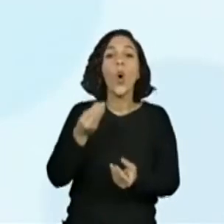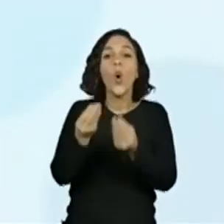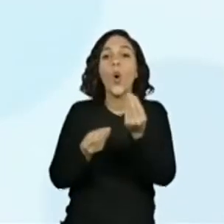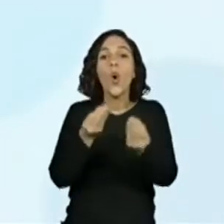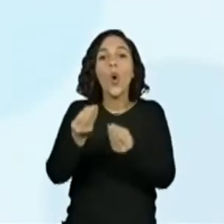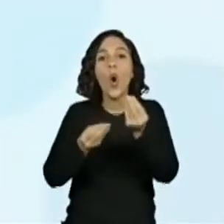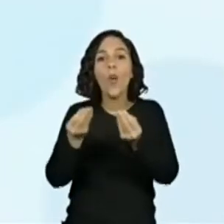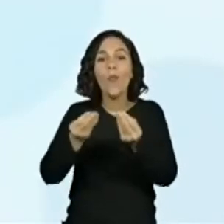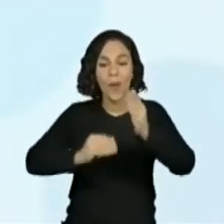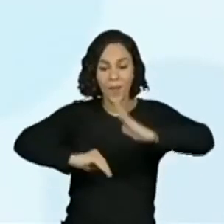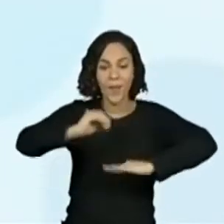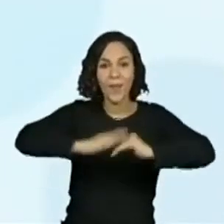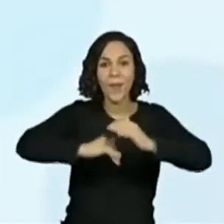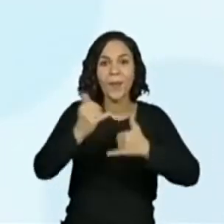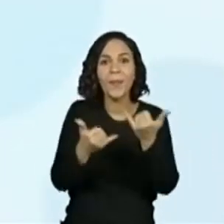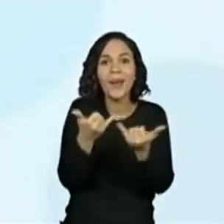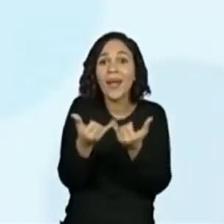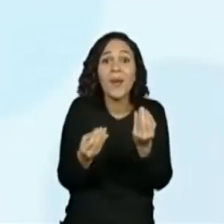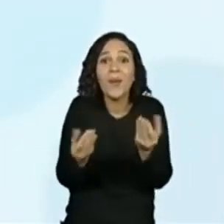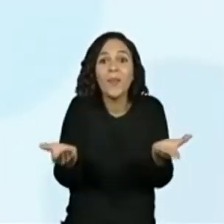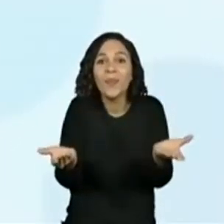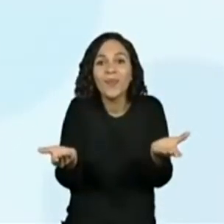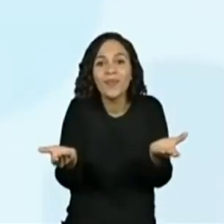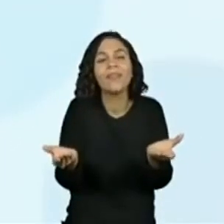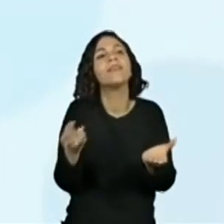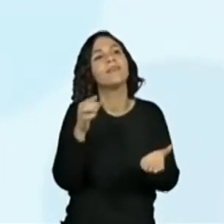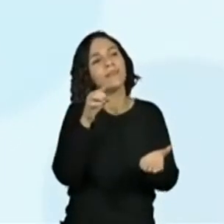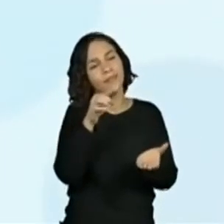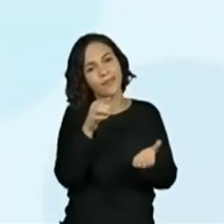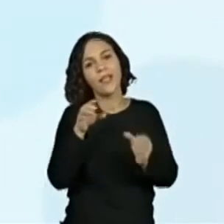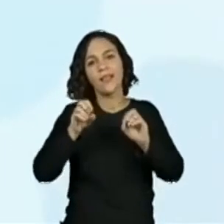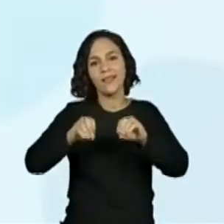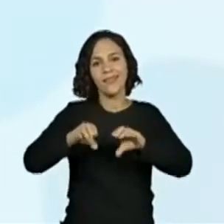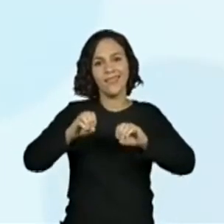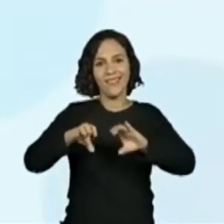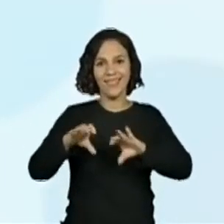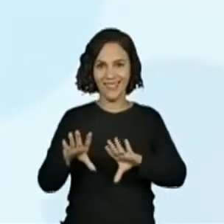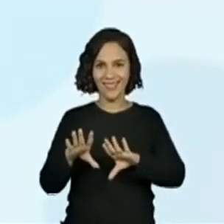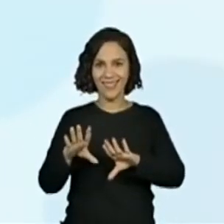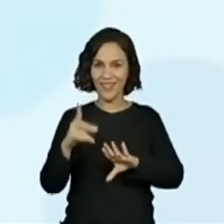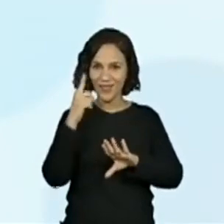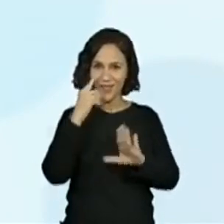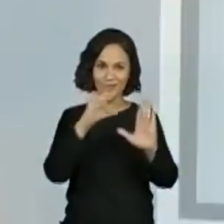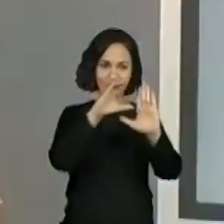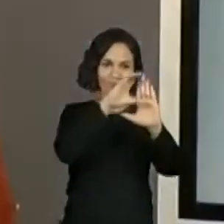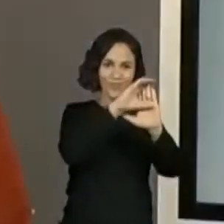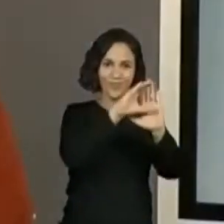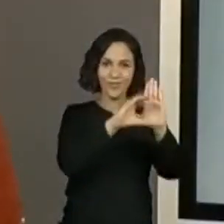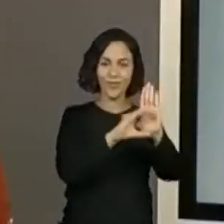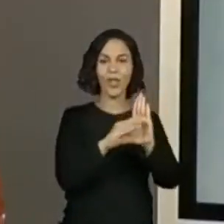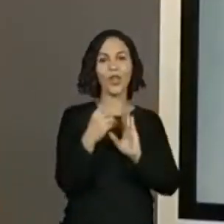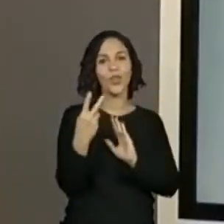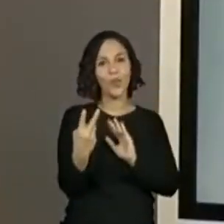brincar. Como brincar. Perceberam? Então, voltando aqui com a professora Viviane.